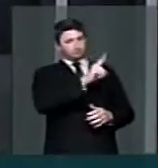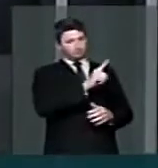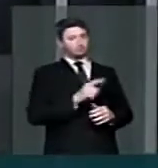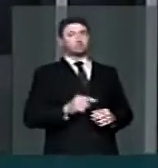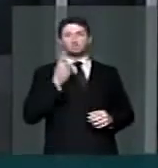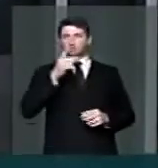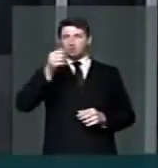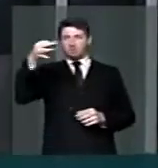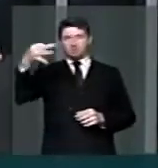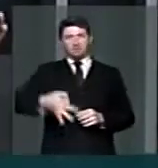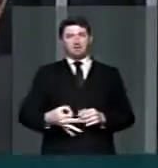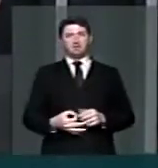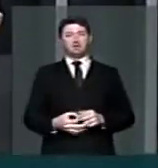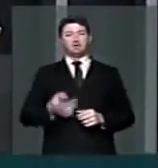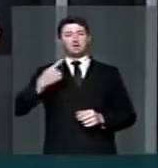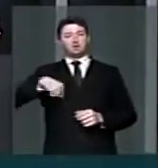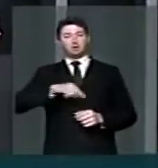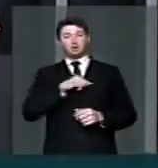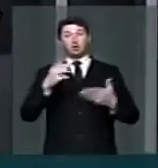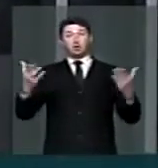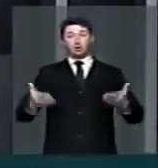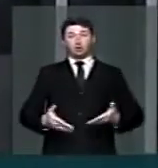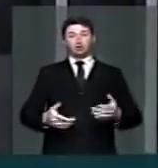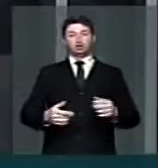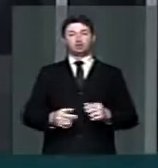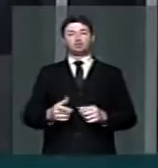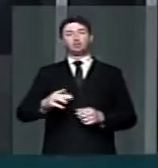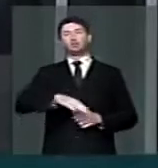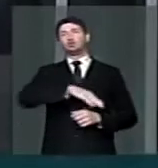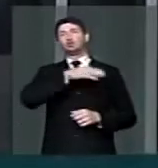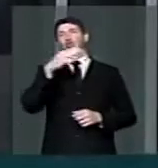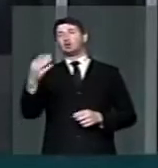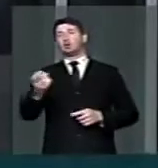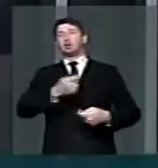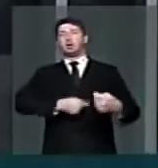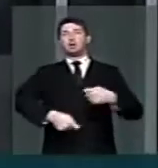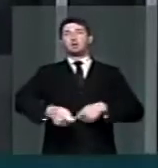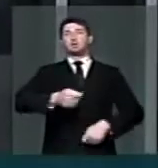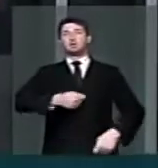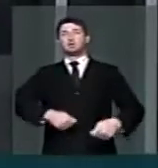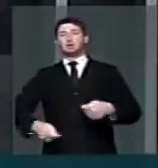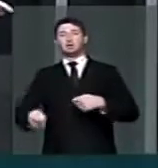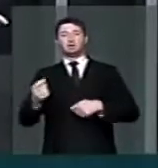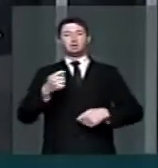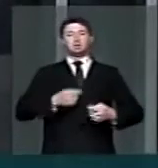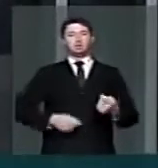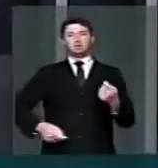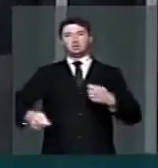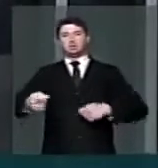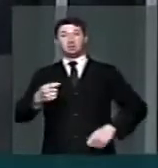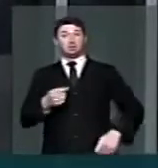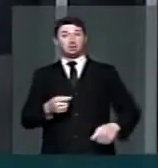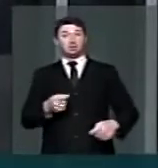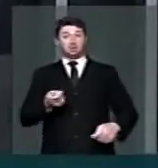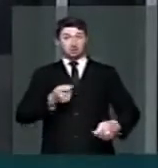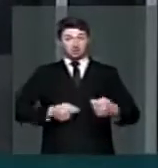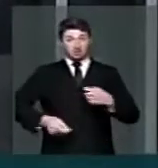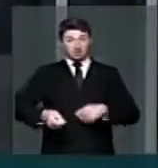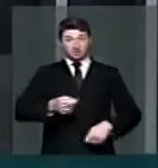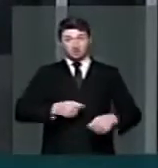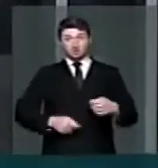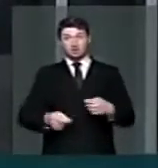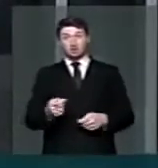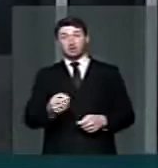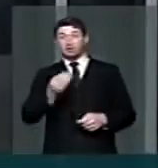falou muito bem, nós passamos hoje o dia inteiro negociando uma negociação que poderia